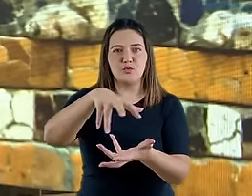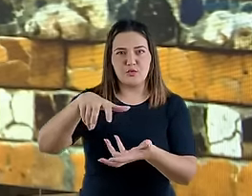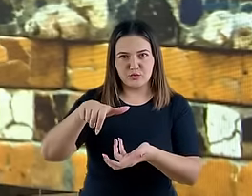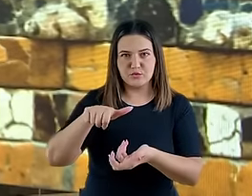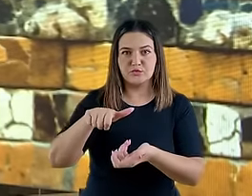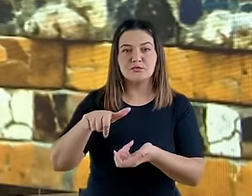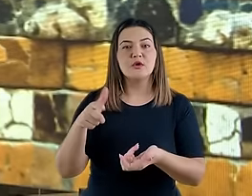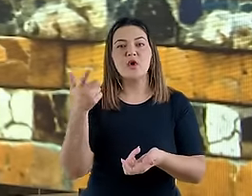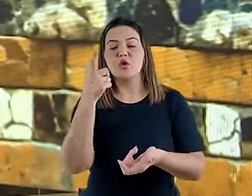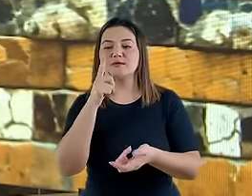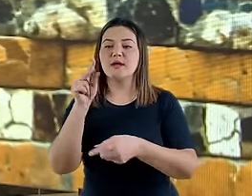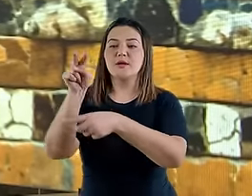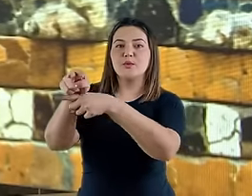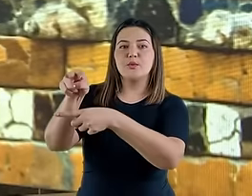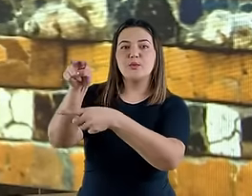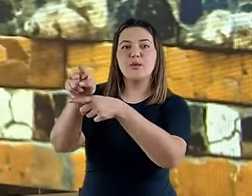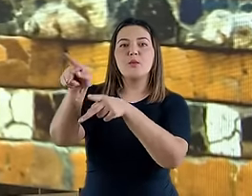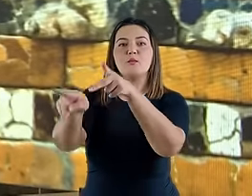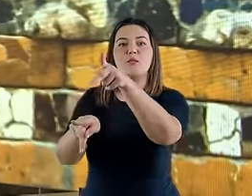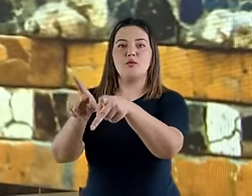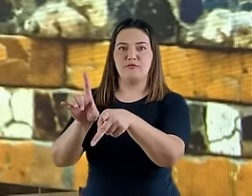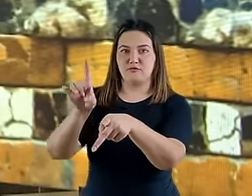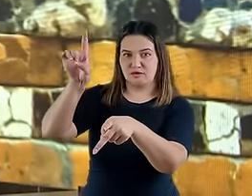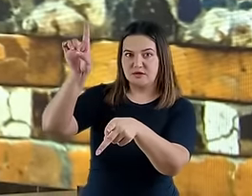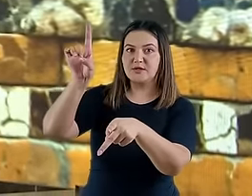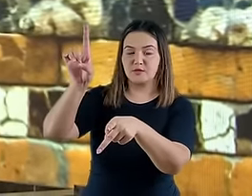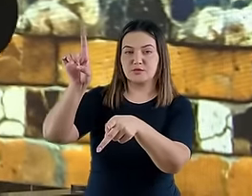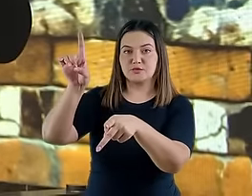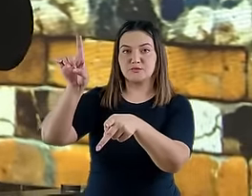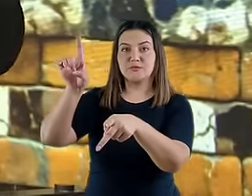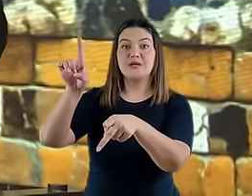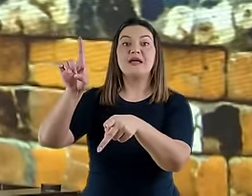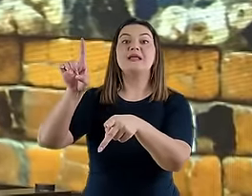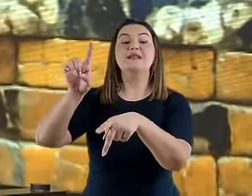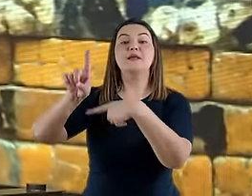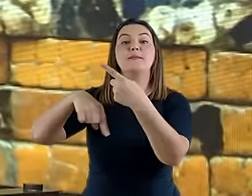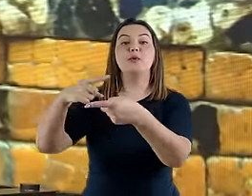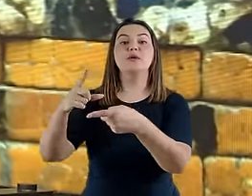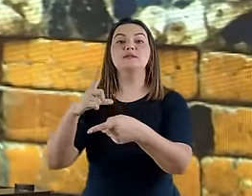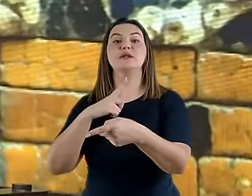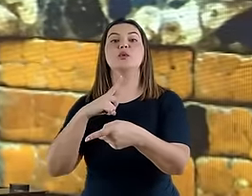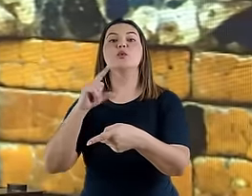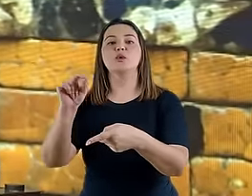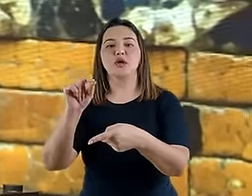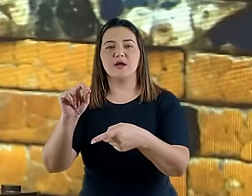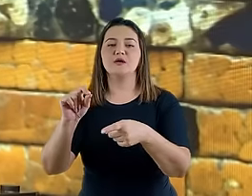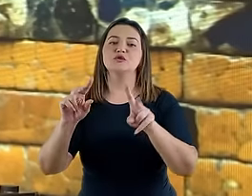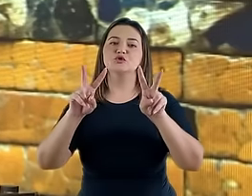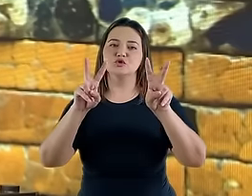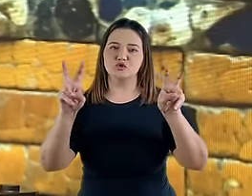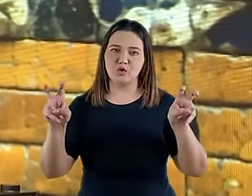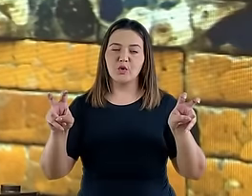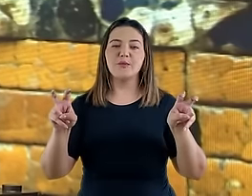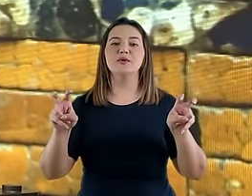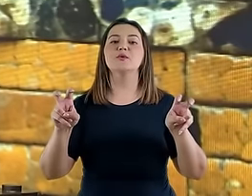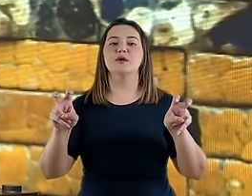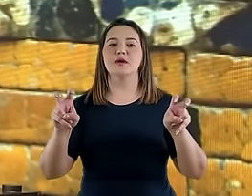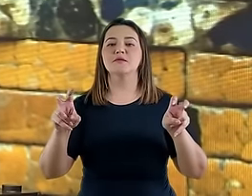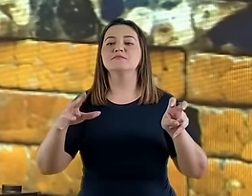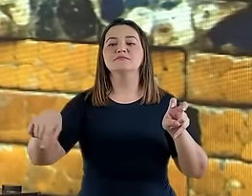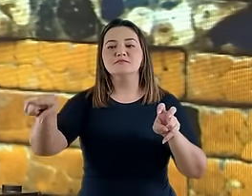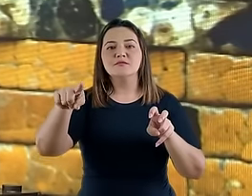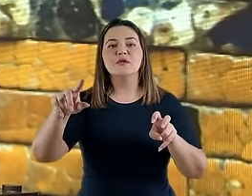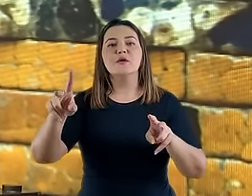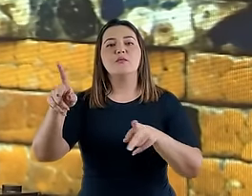terra, que sustenta o povo de Deus. E no final desse cenário profético, você tem a referência à